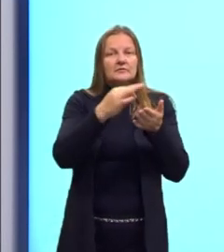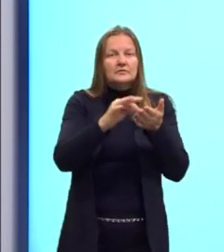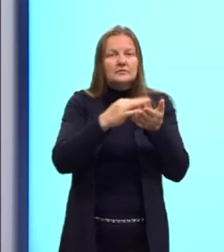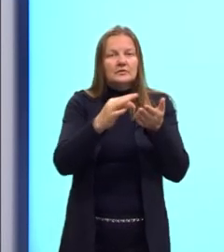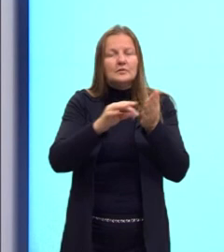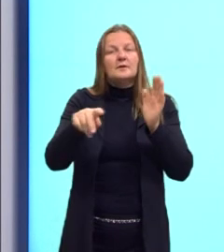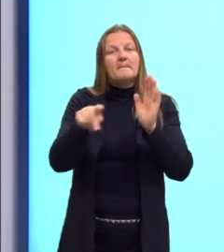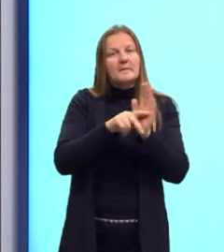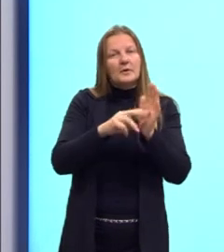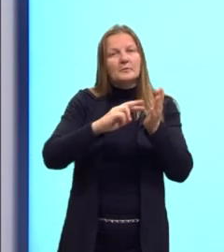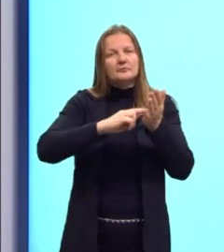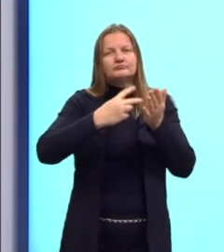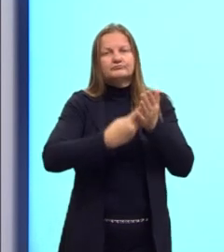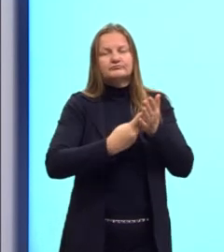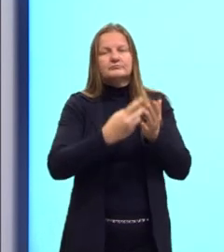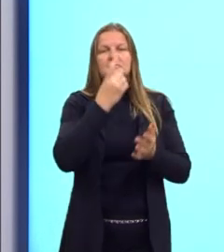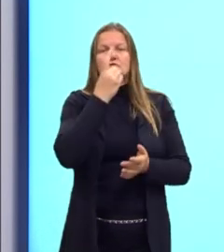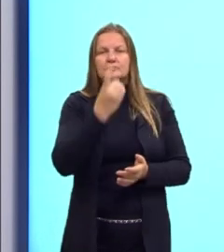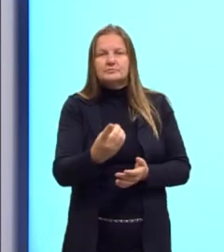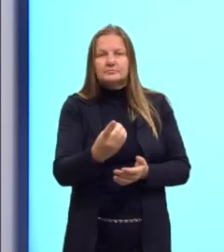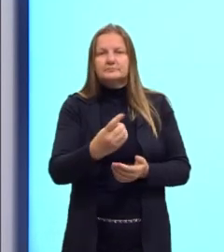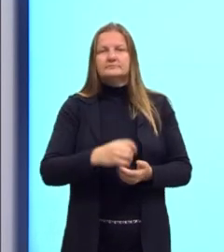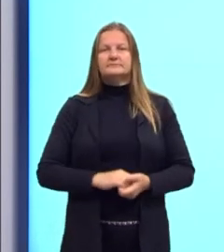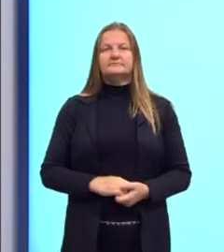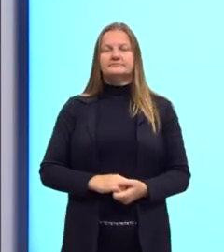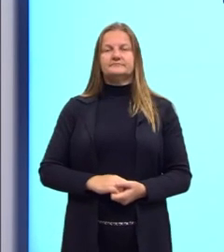dois significados para evolução.